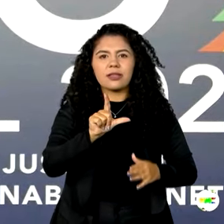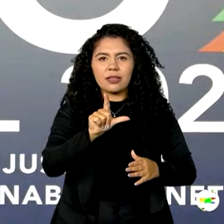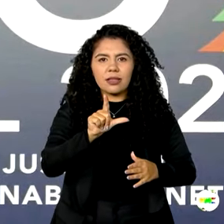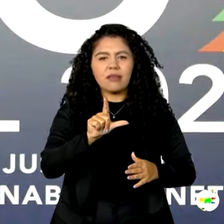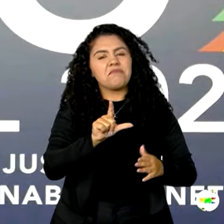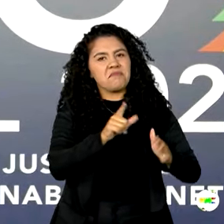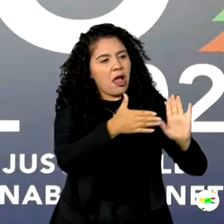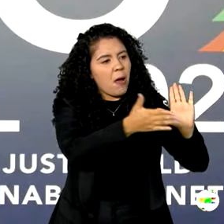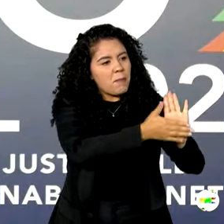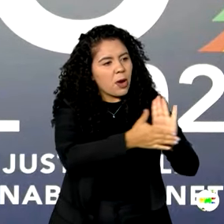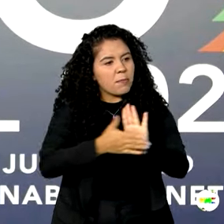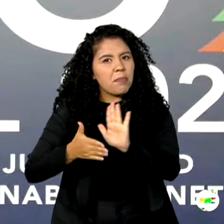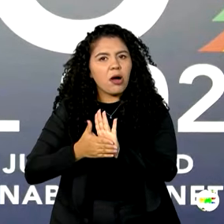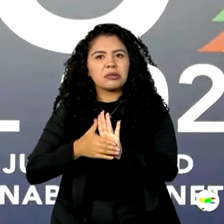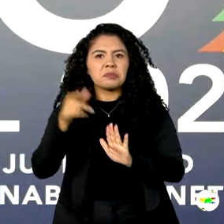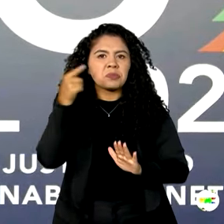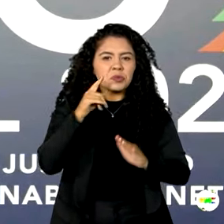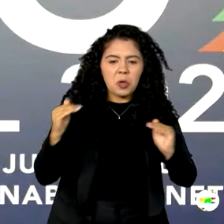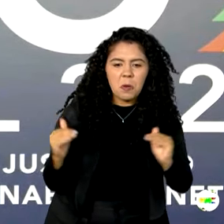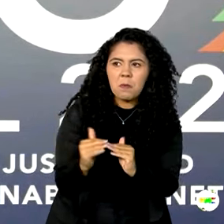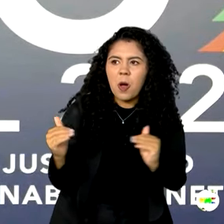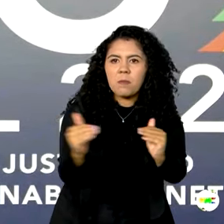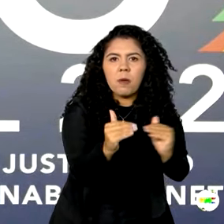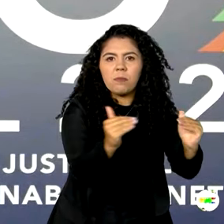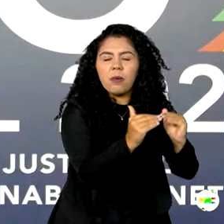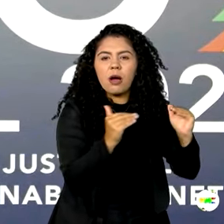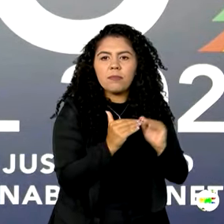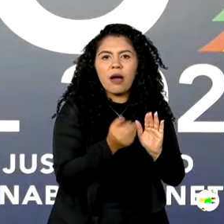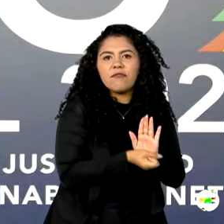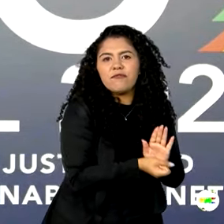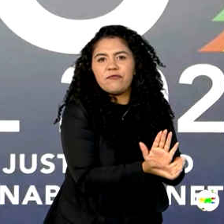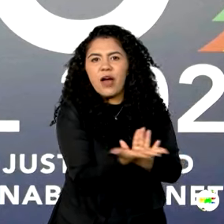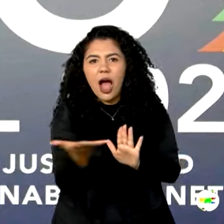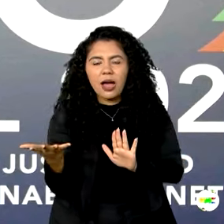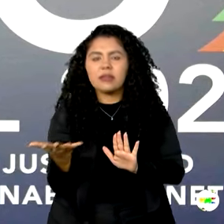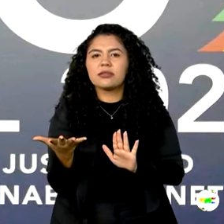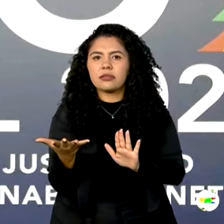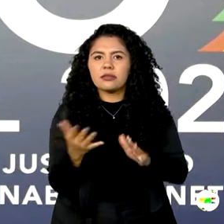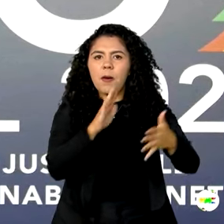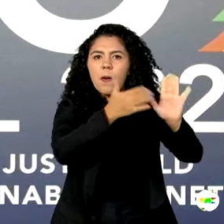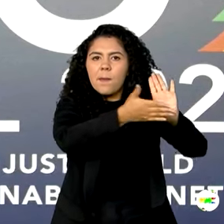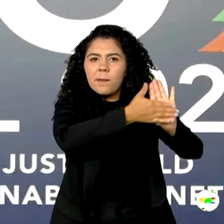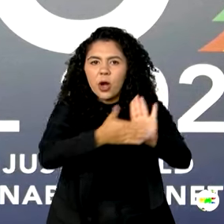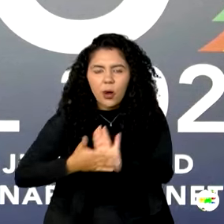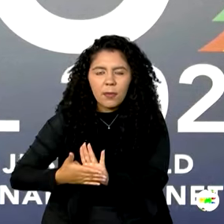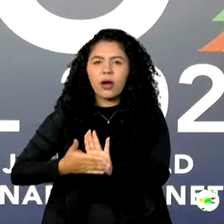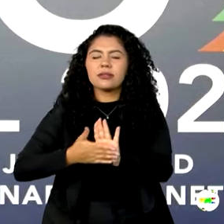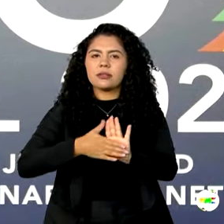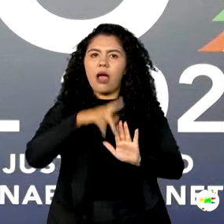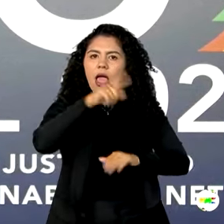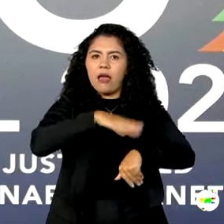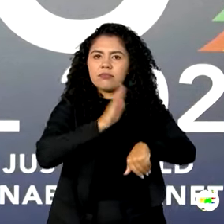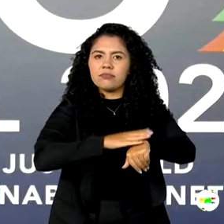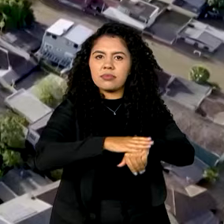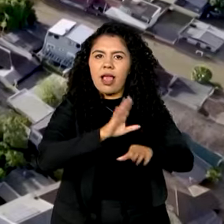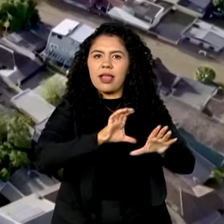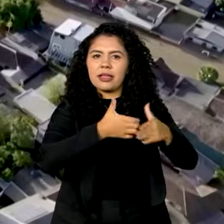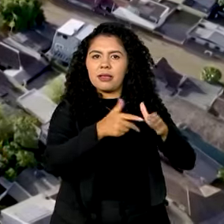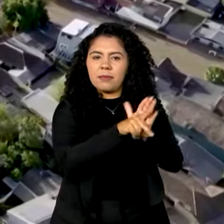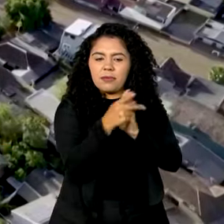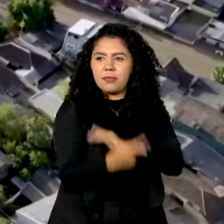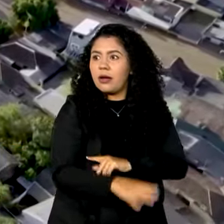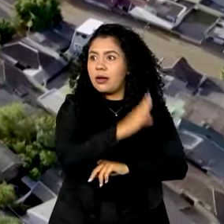consensuadas e diversas delas apresentadas pela equipe brasileira.